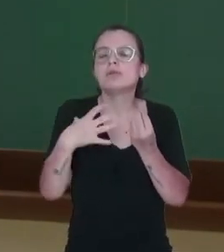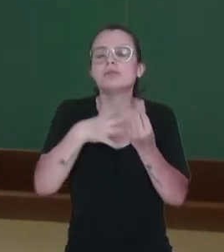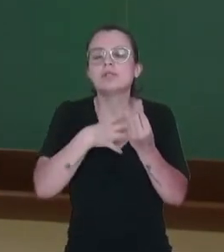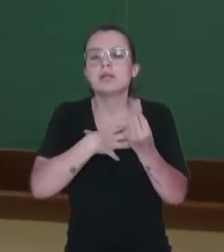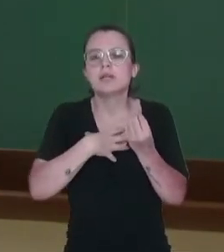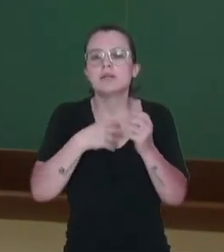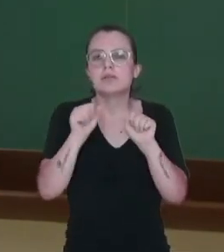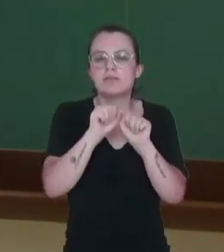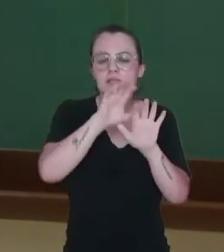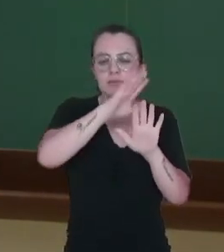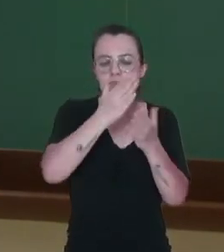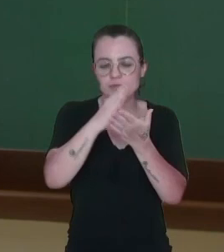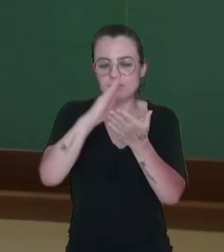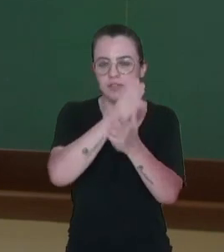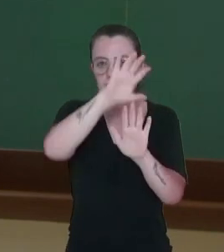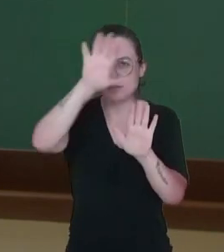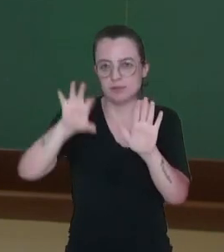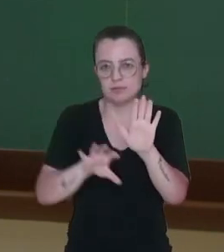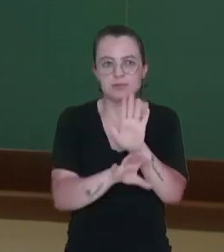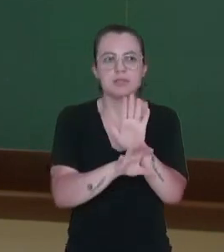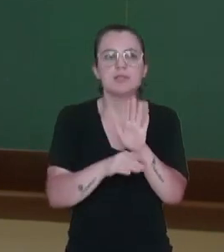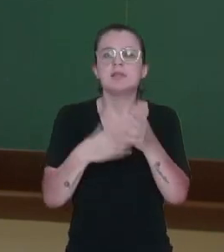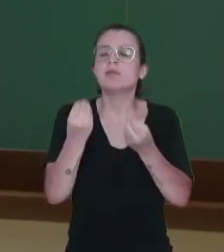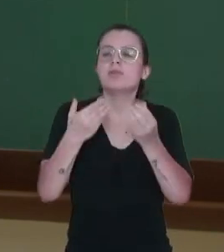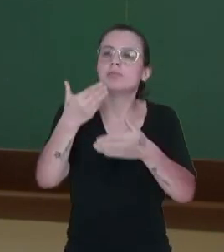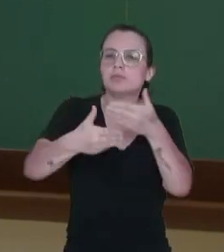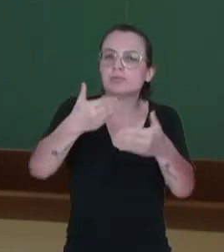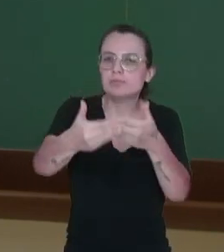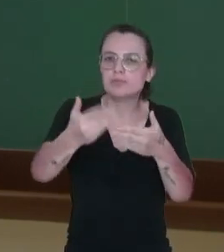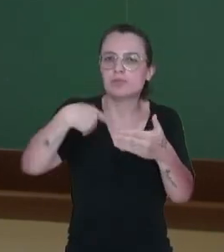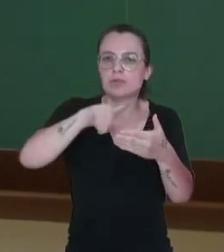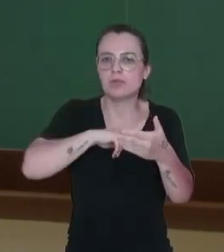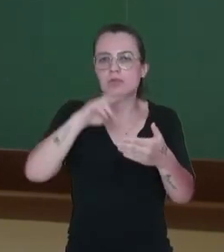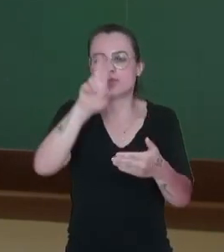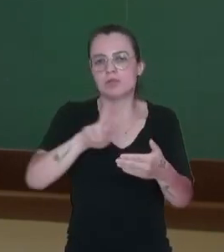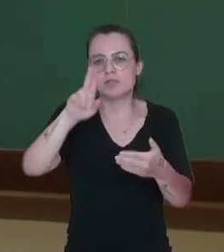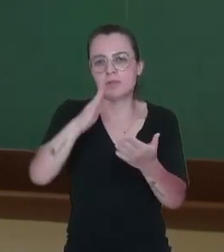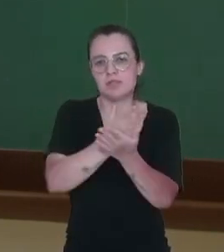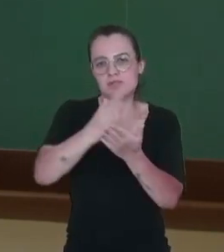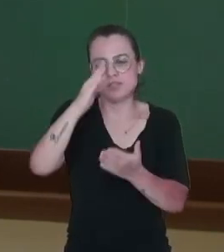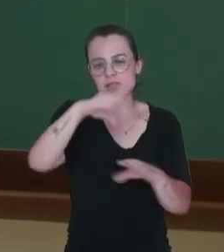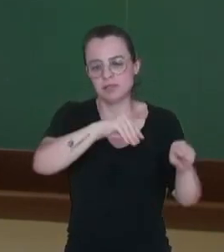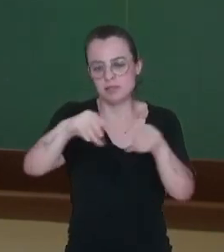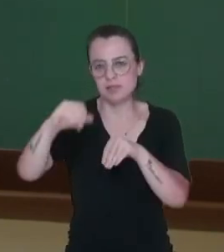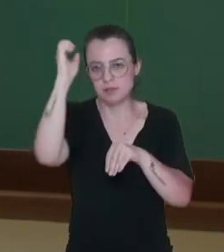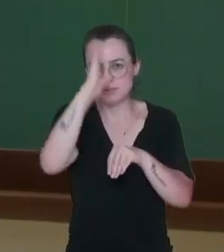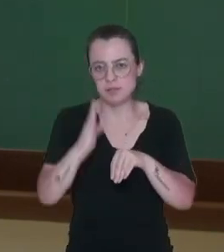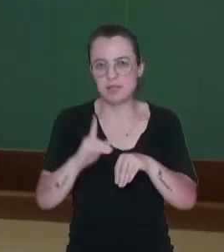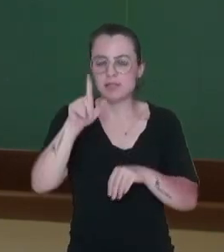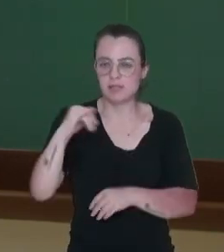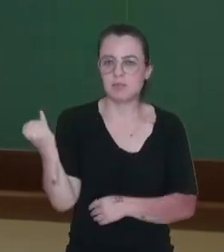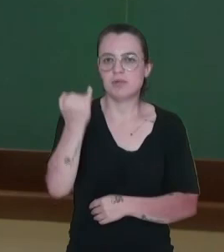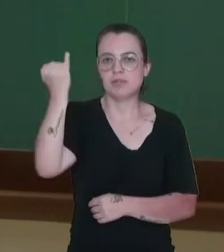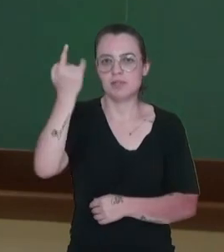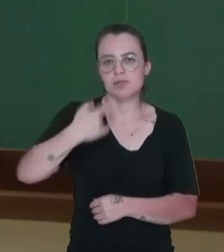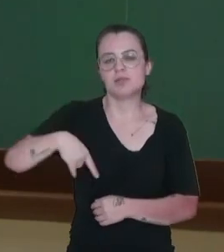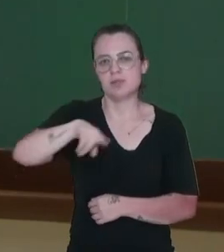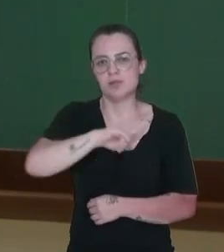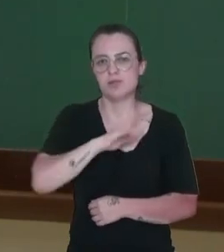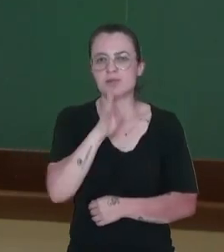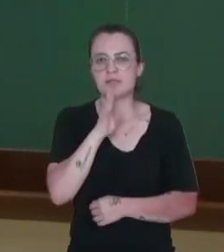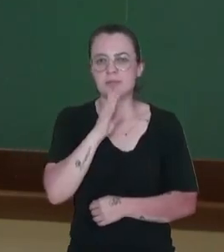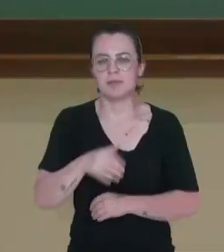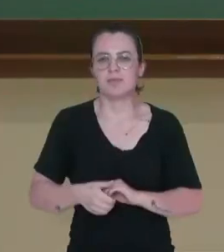né? E os critérios que foram usados ao longo do tempo ali para dividir o território brasileiro. E isso é bem importante que a gente tenha